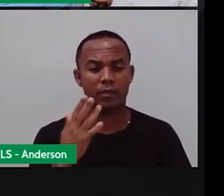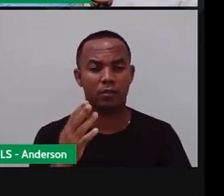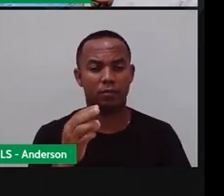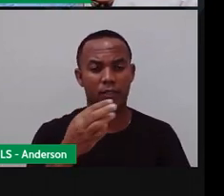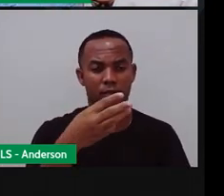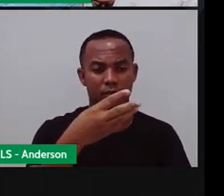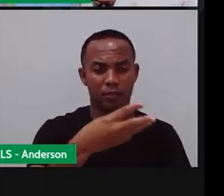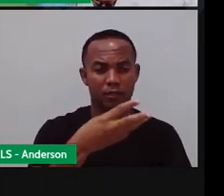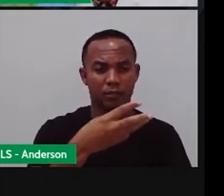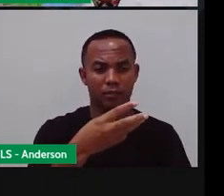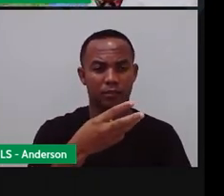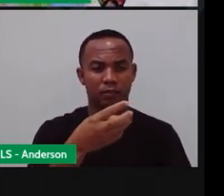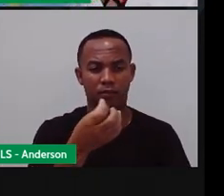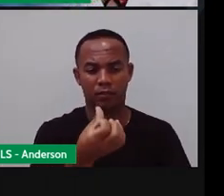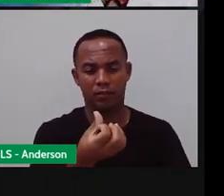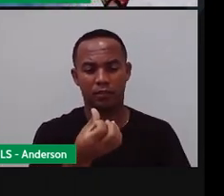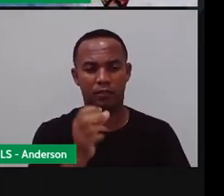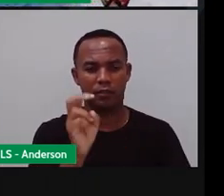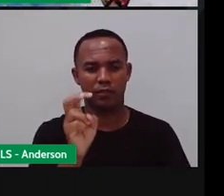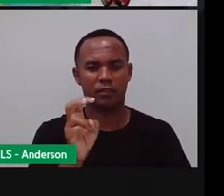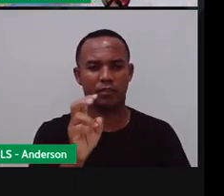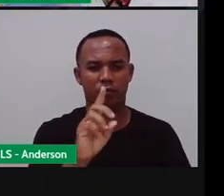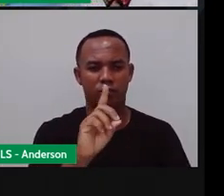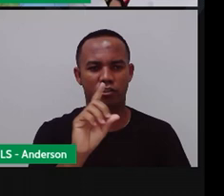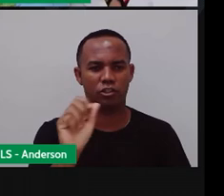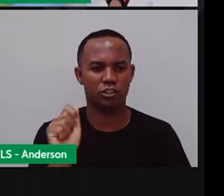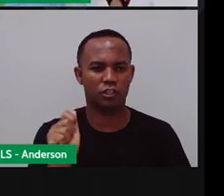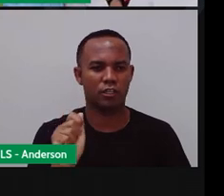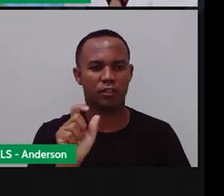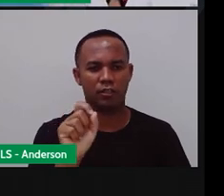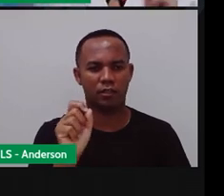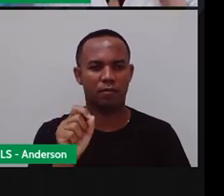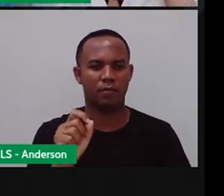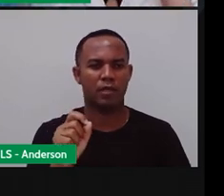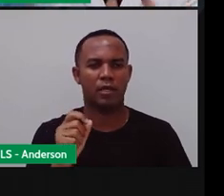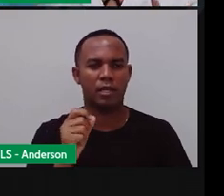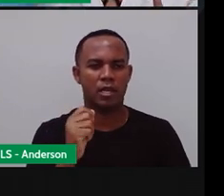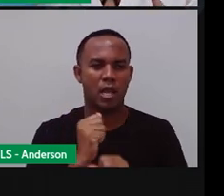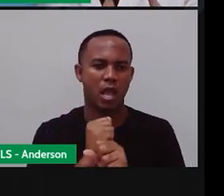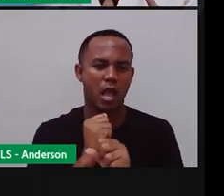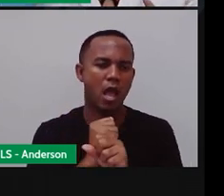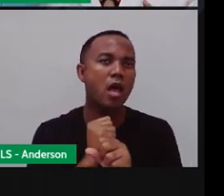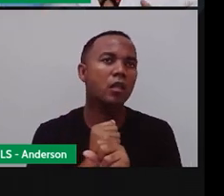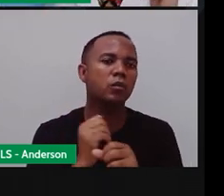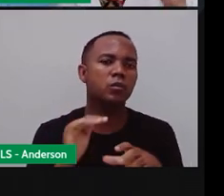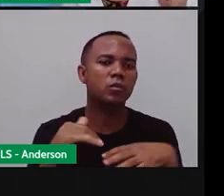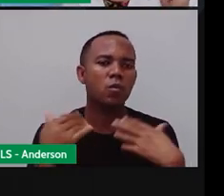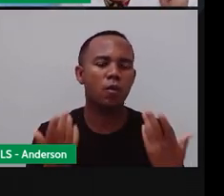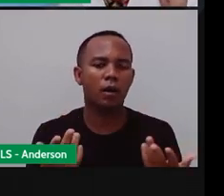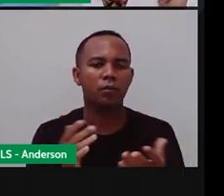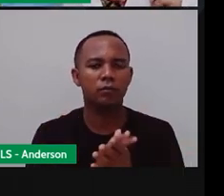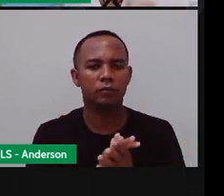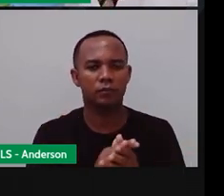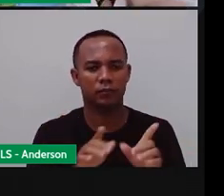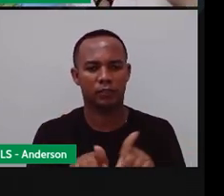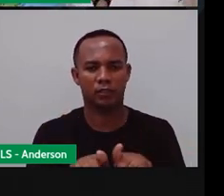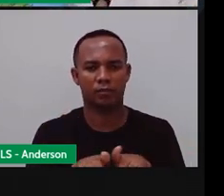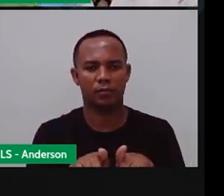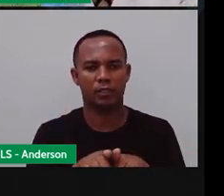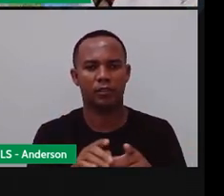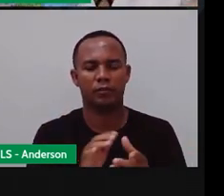dias, e também o quê? As estações do ano. A gente vai fazer essa retomada de conteúdo agora, tá?